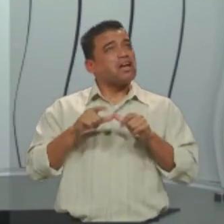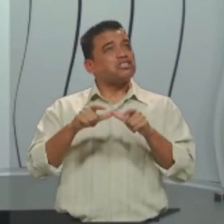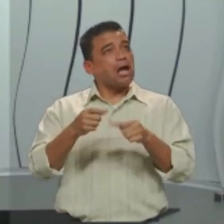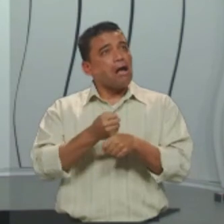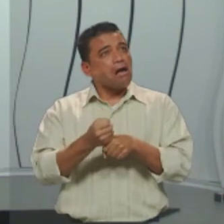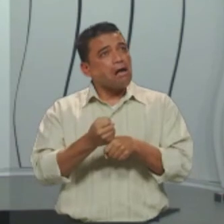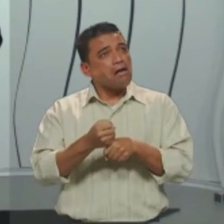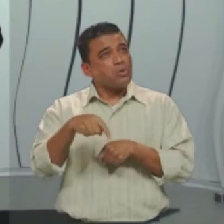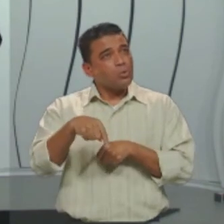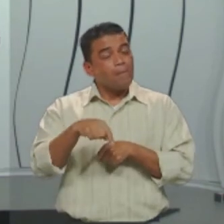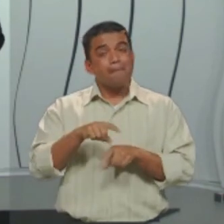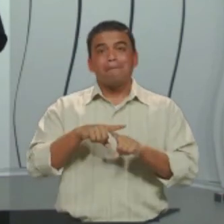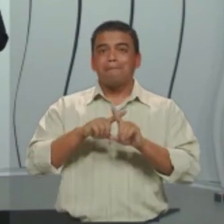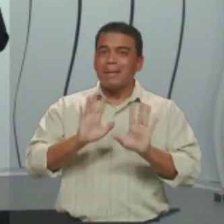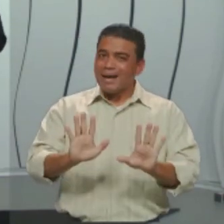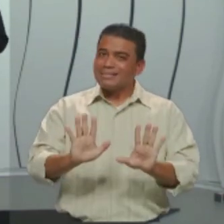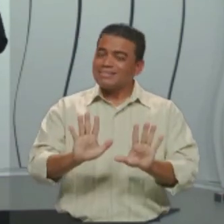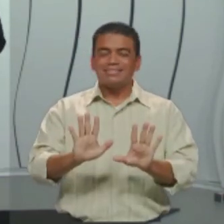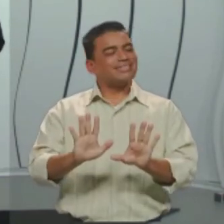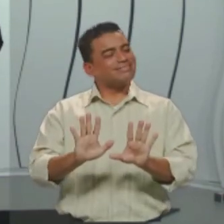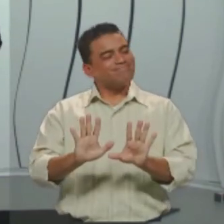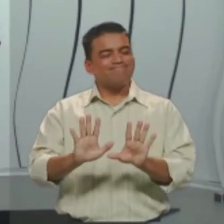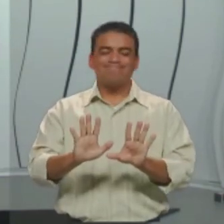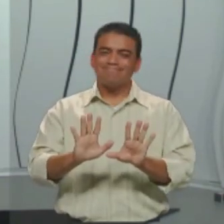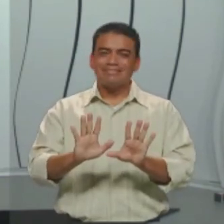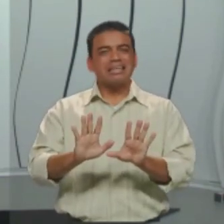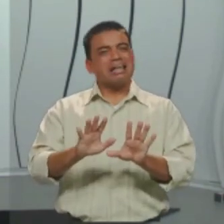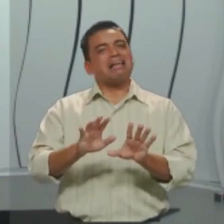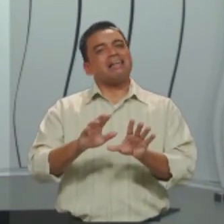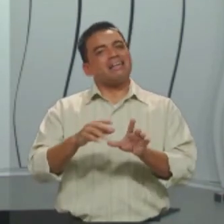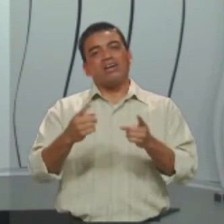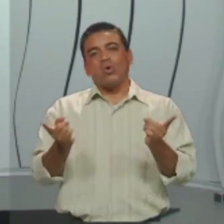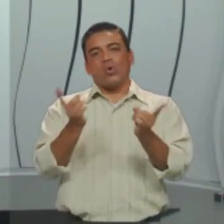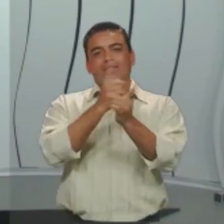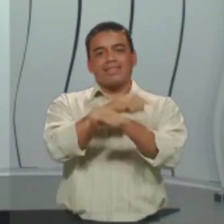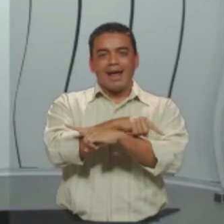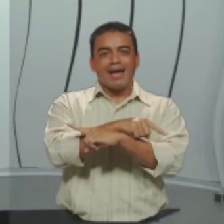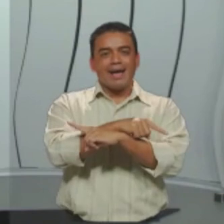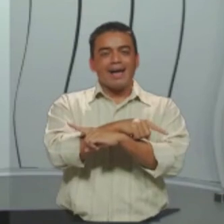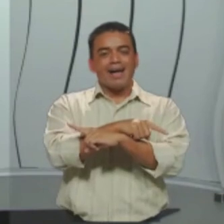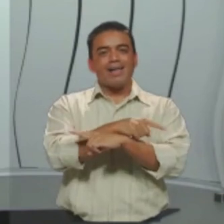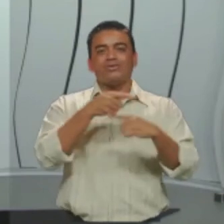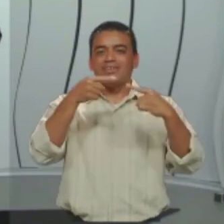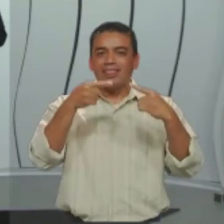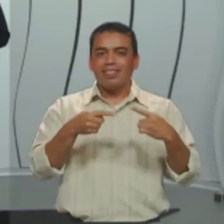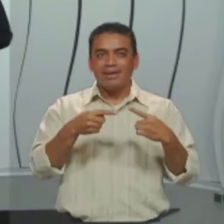esse ano, mas, porém, entretanto, contradizendo, oposto, a ideia que está